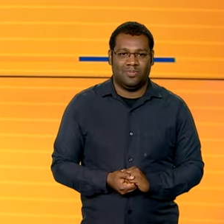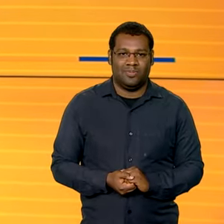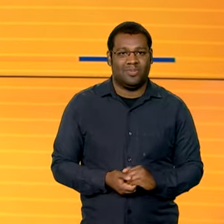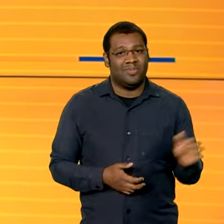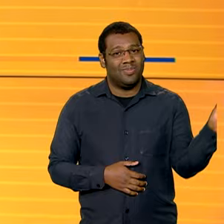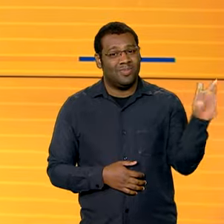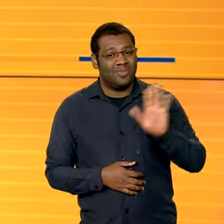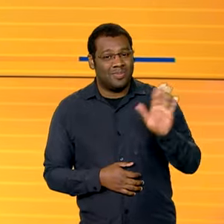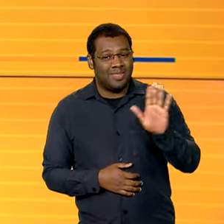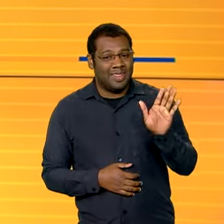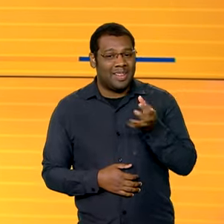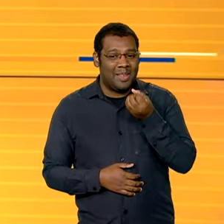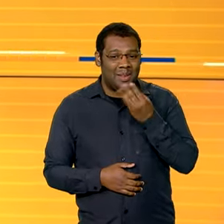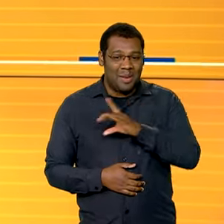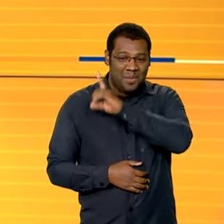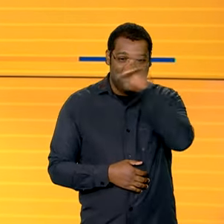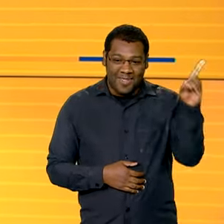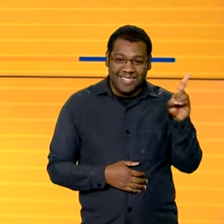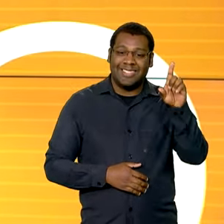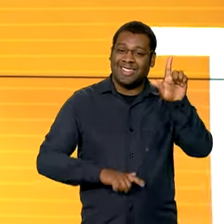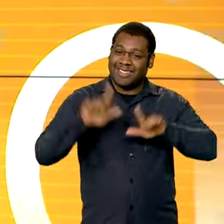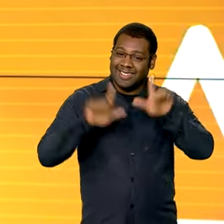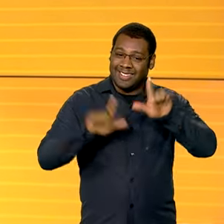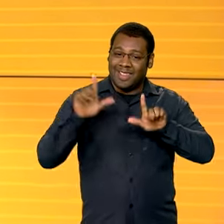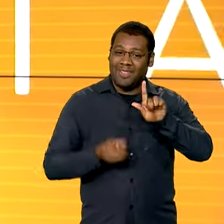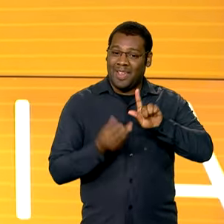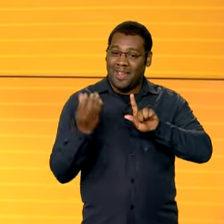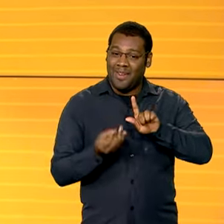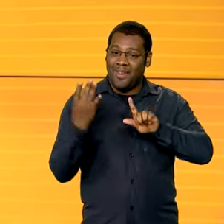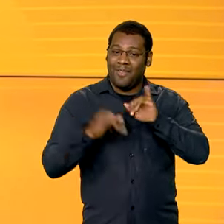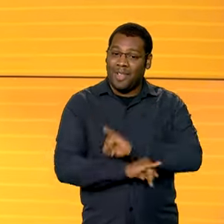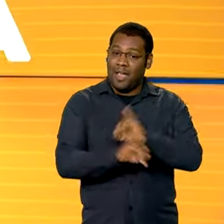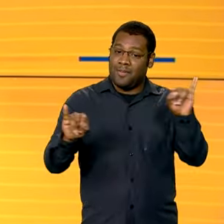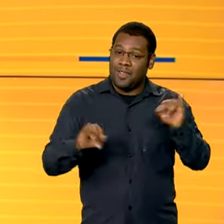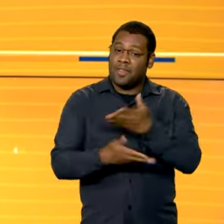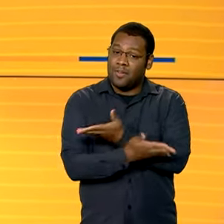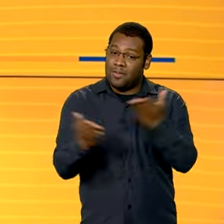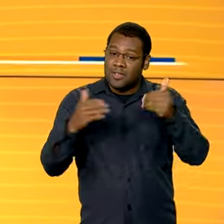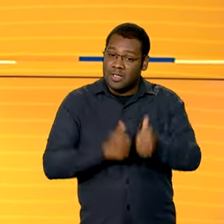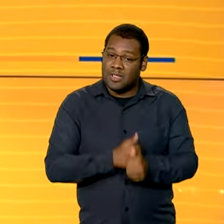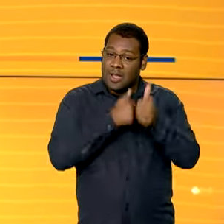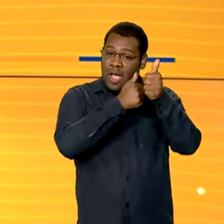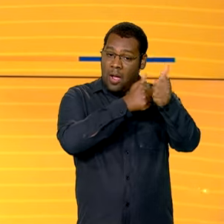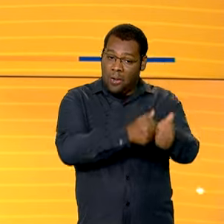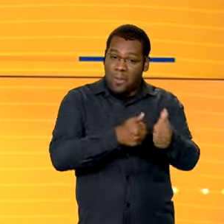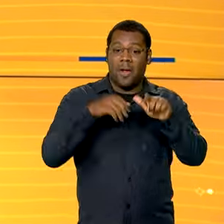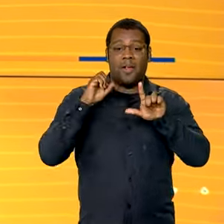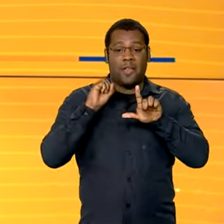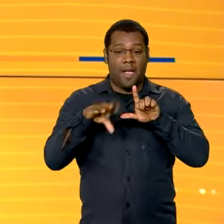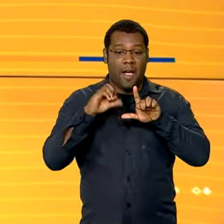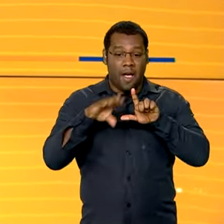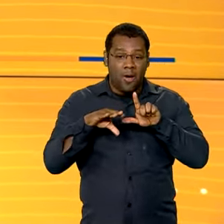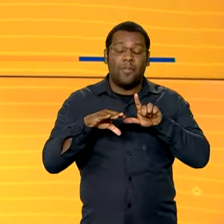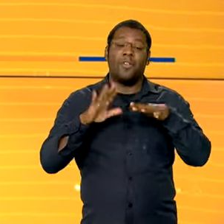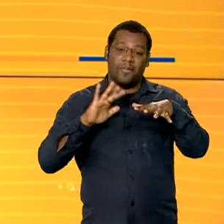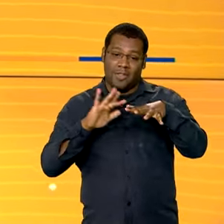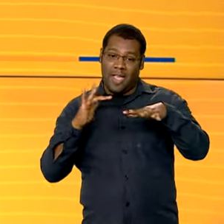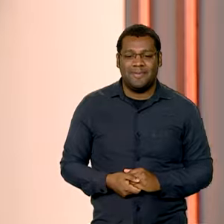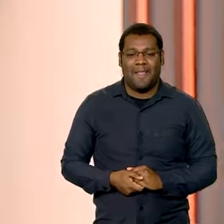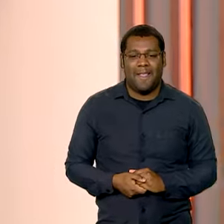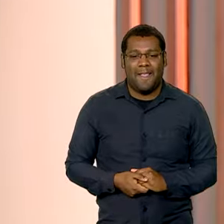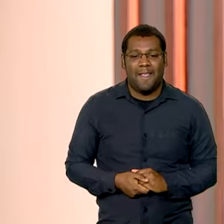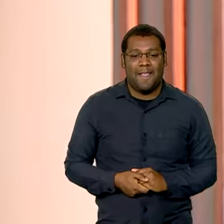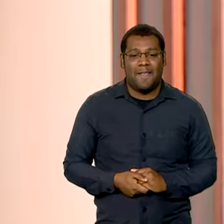Olá, seja muito bem-vindo ao canal GOV. Lembrando que você pode nos acompanhar sempre ao vivo pelas redes sociais.